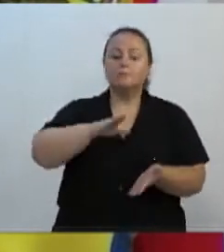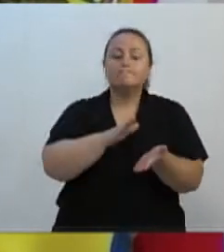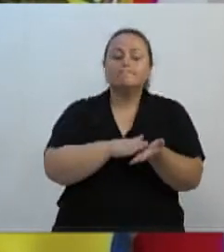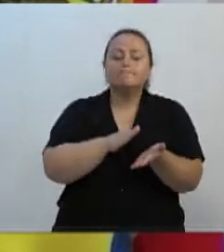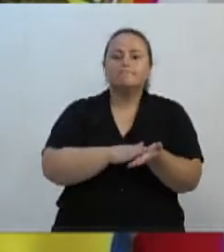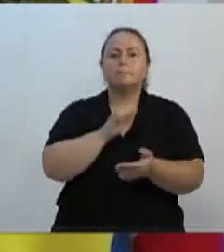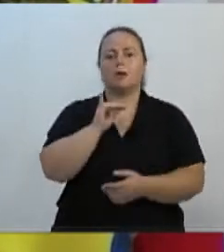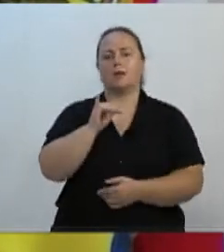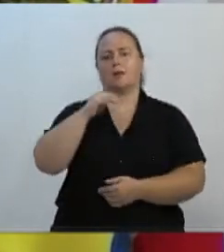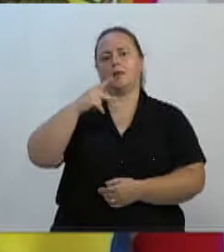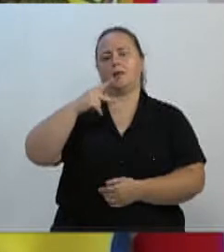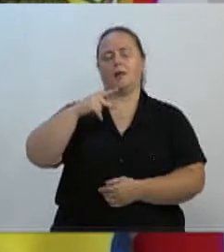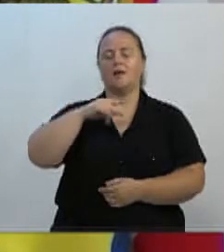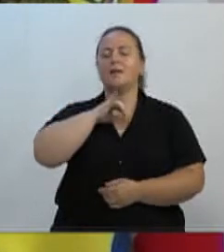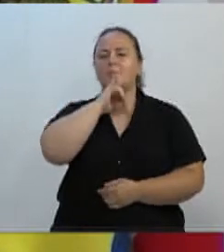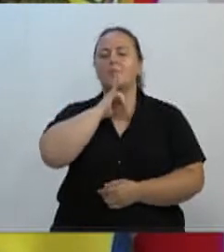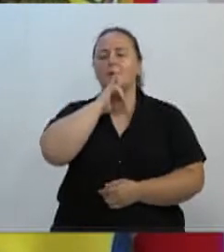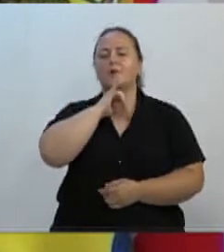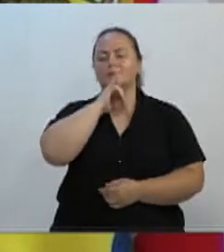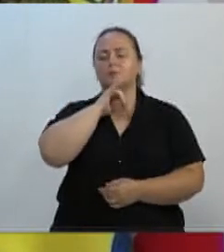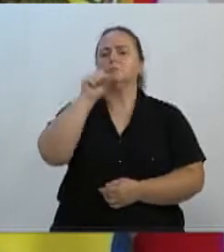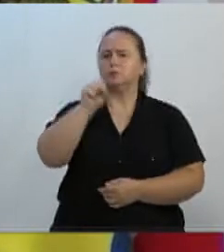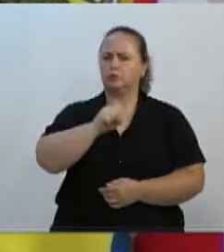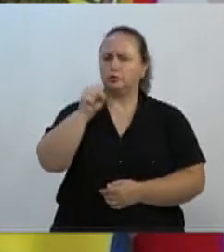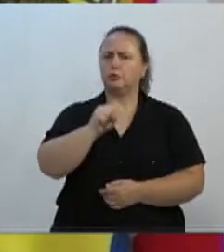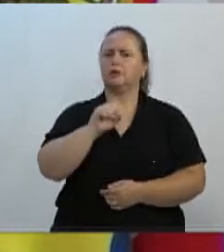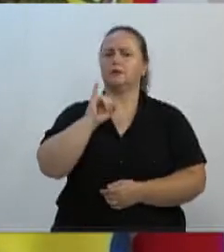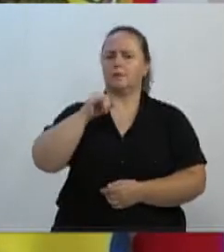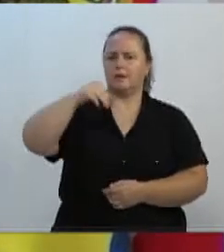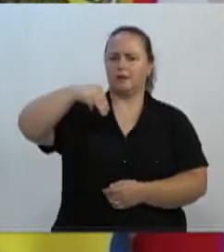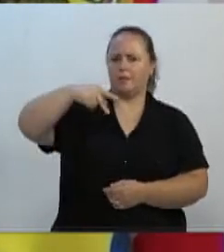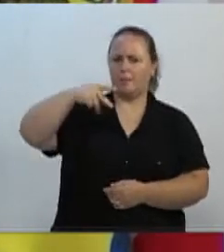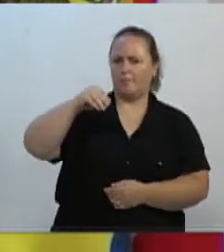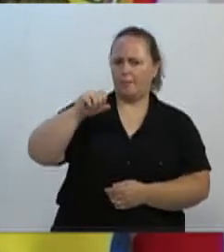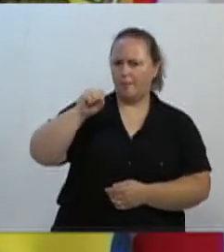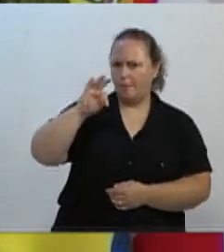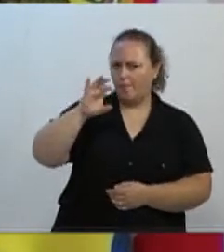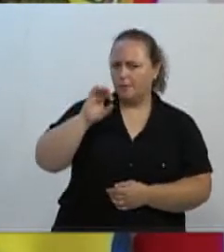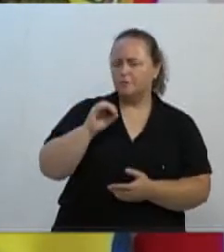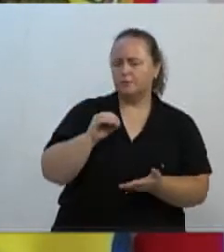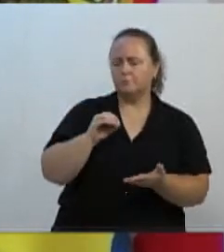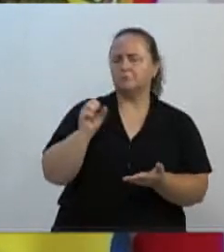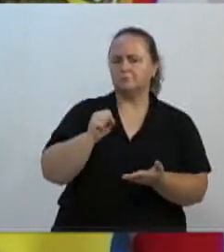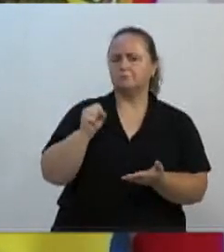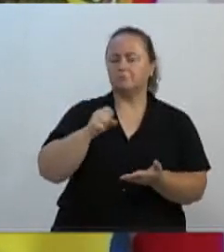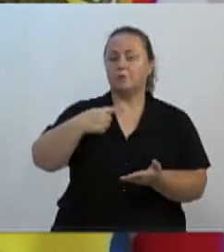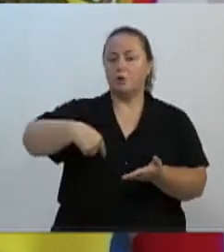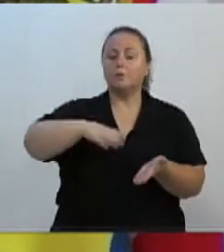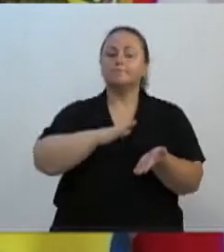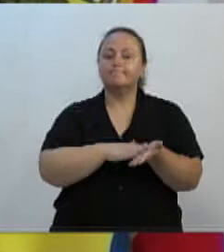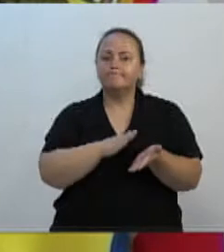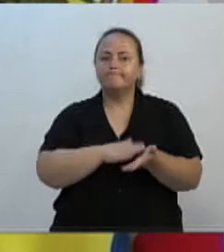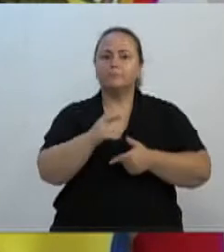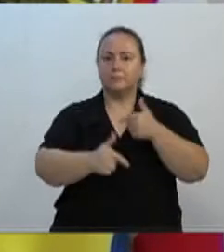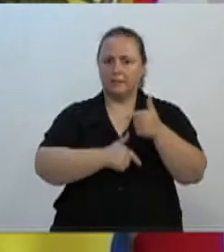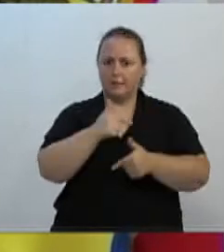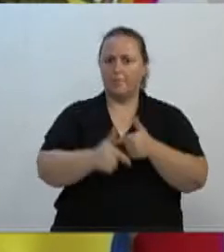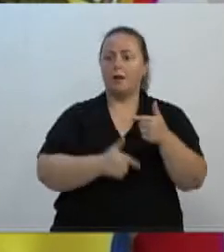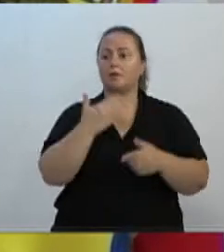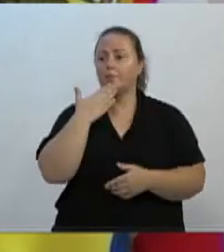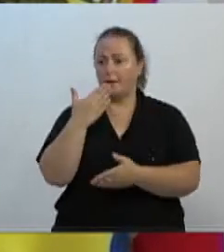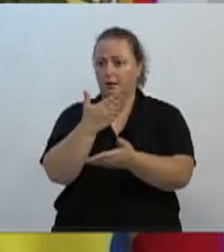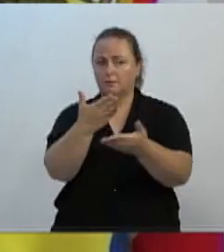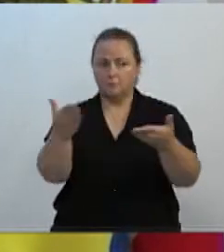sem medo de aplicar essa fala aqui para os senhores. Além da atividade de cobrador de impostos, nos foi